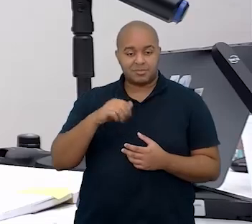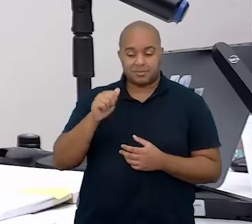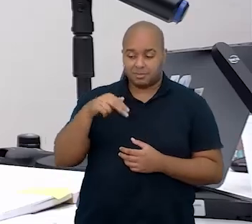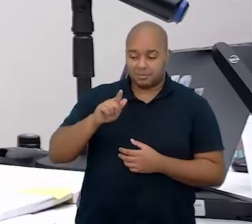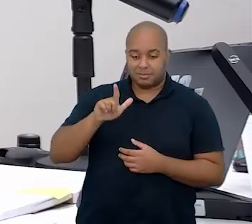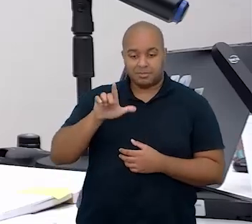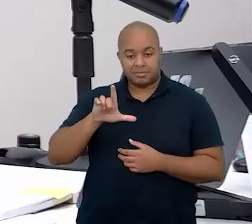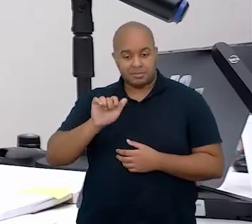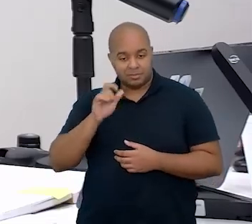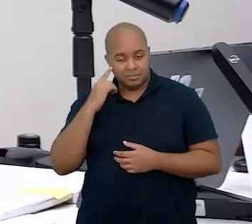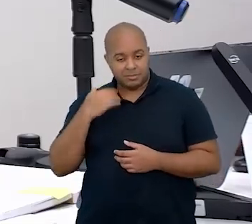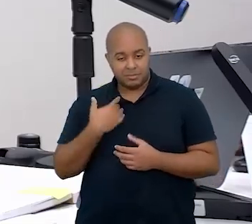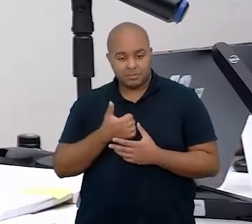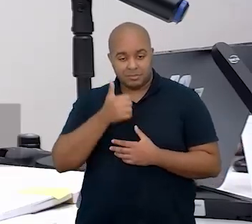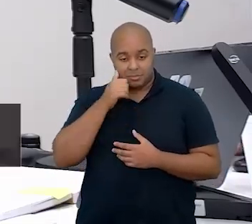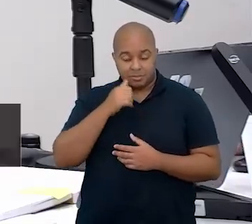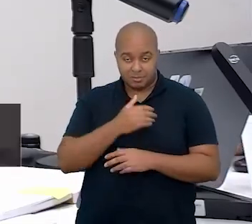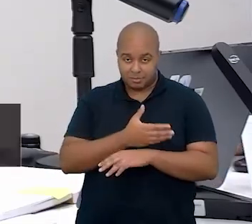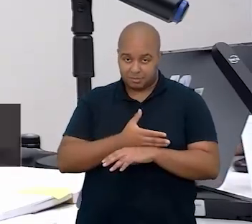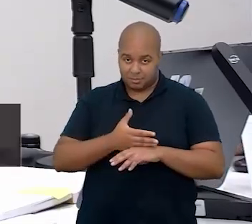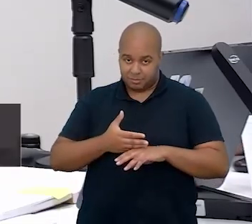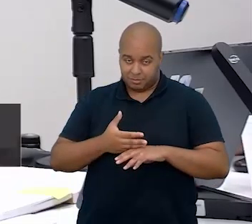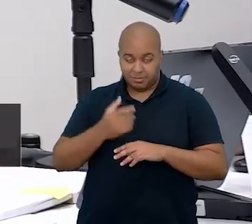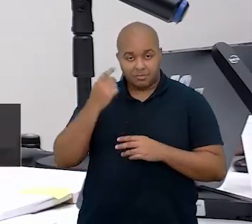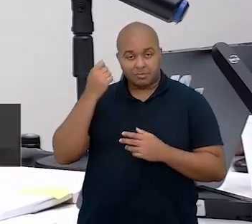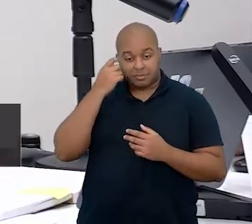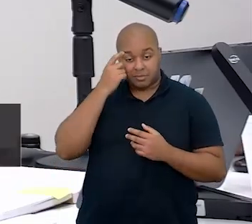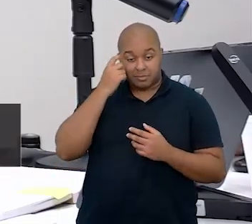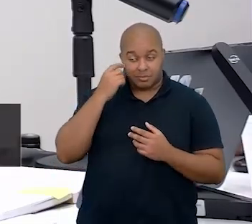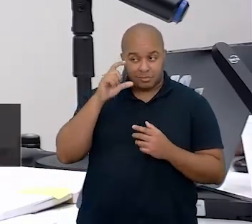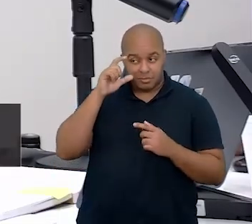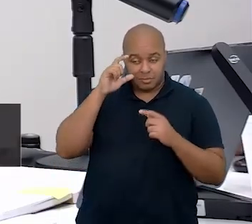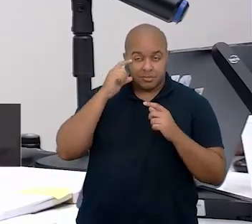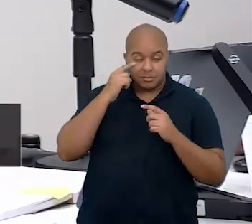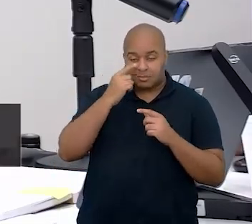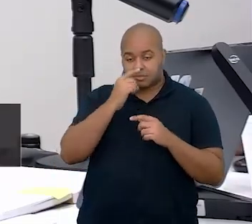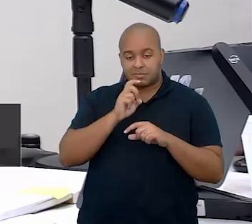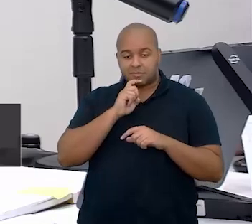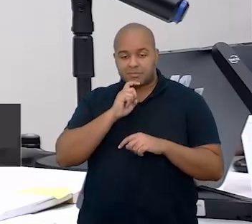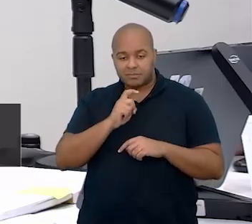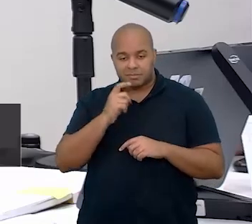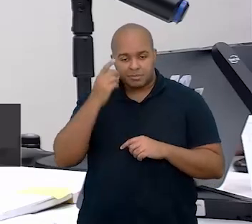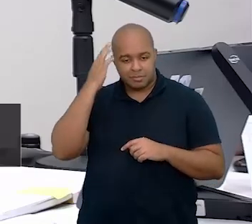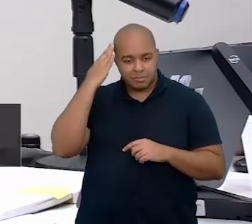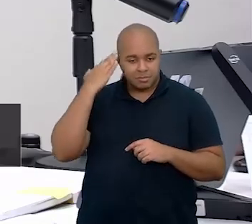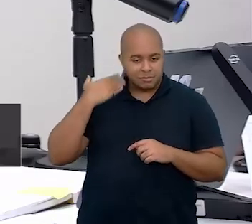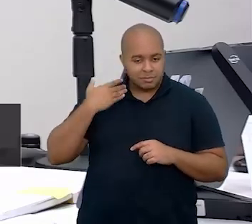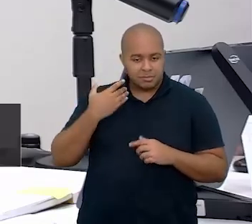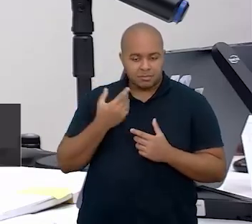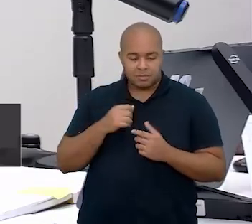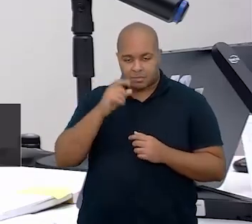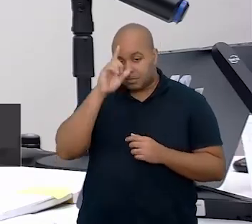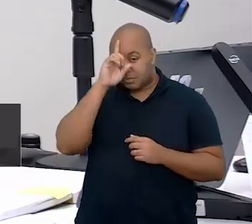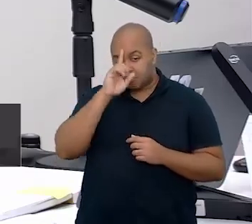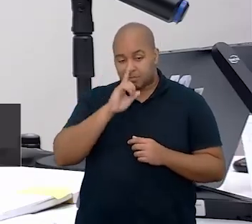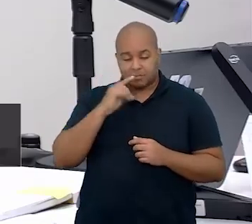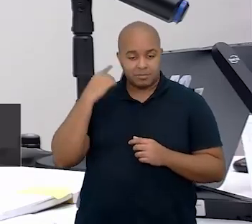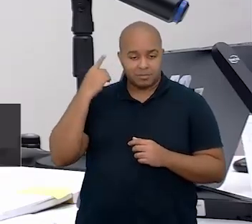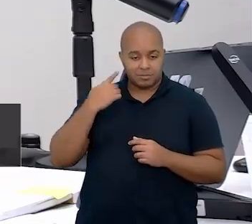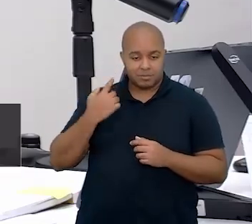Ângela, sou uma mulher branca, de olhos verdes, cabelos louros,